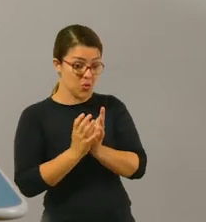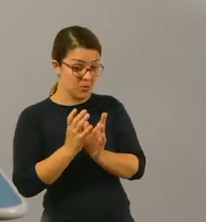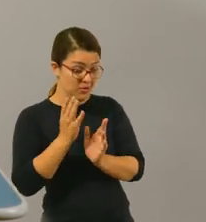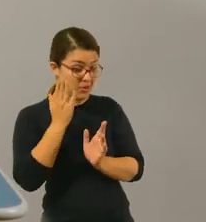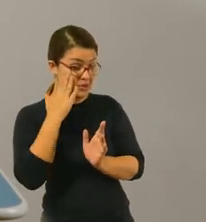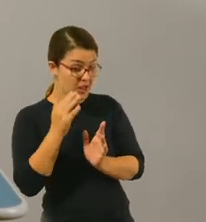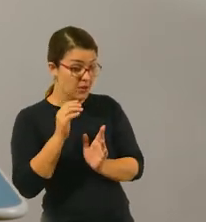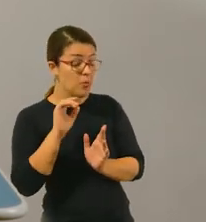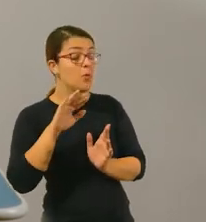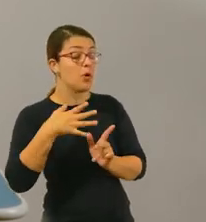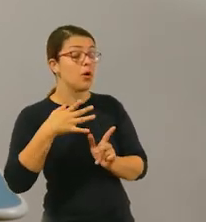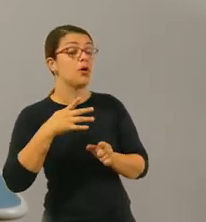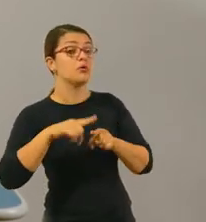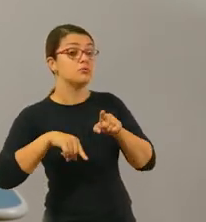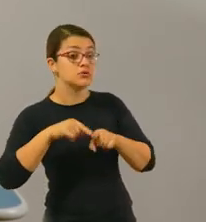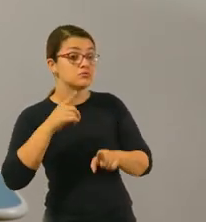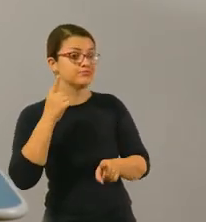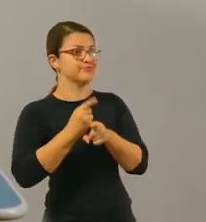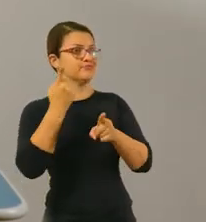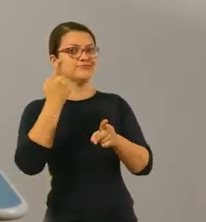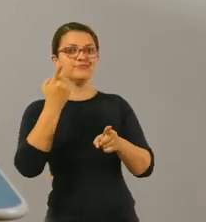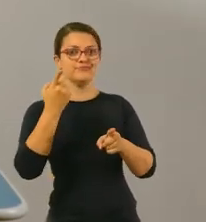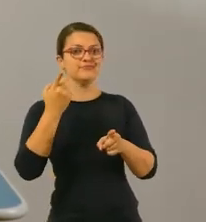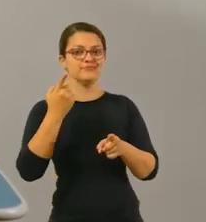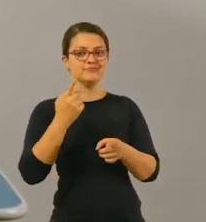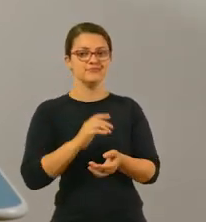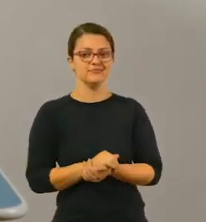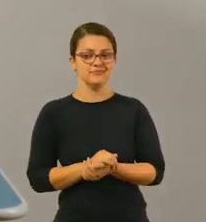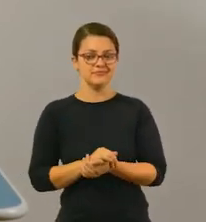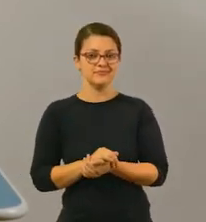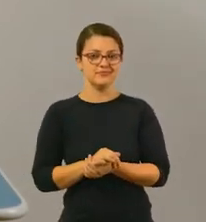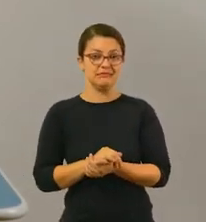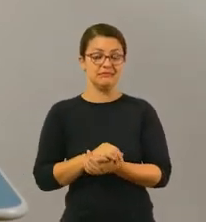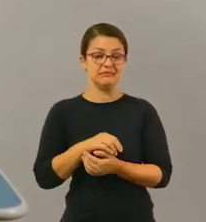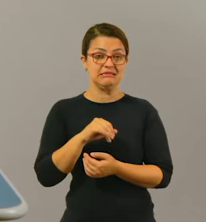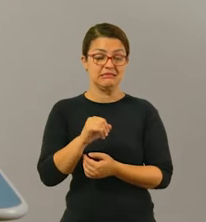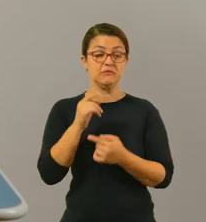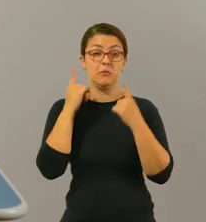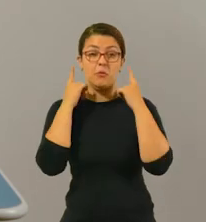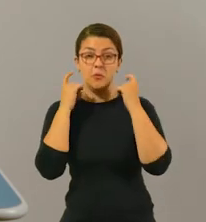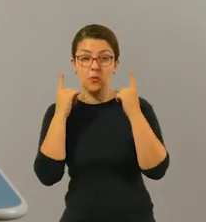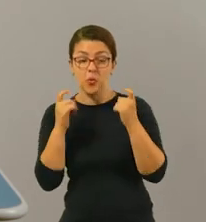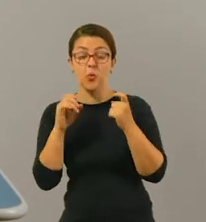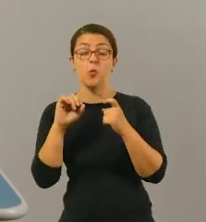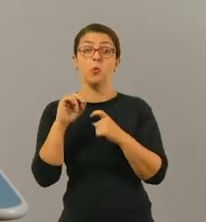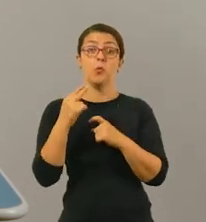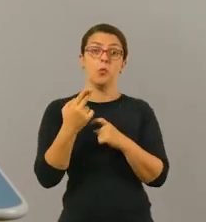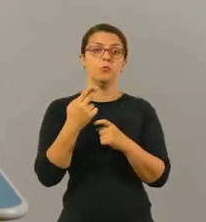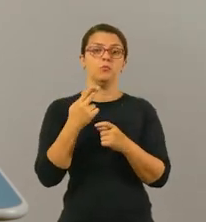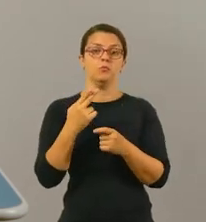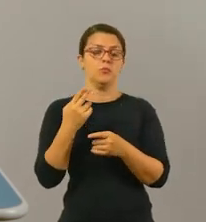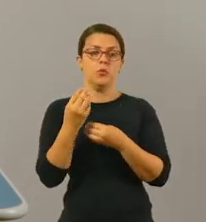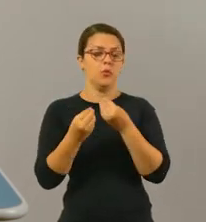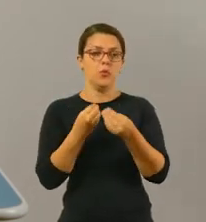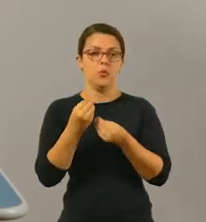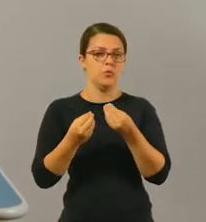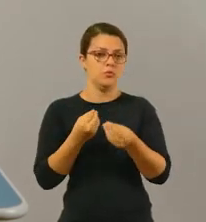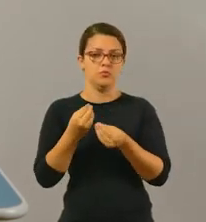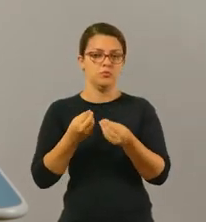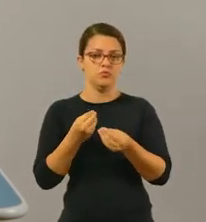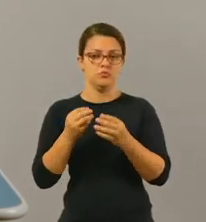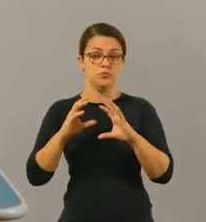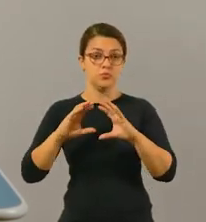tudo bem? E isso você pode, de repente, se eu tirasse o som e o futebol, a criança teria que imaginar o que